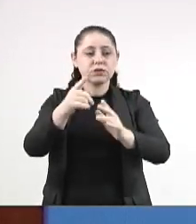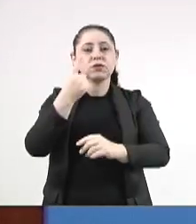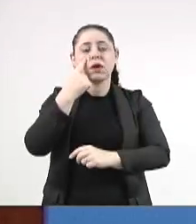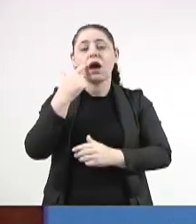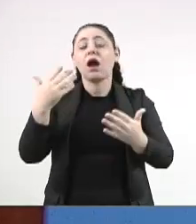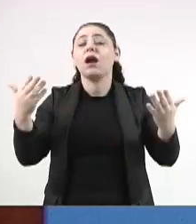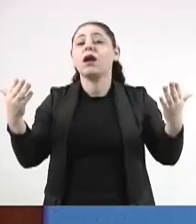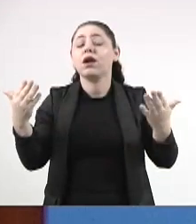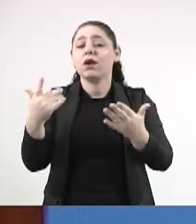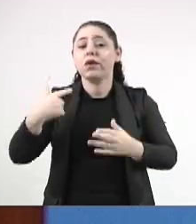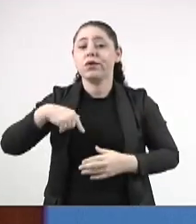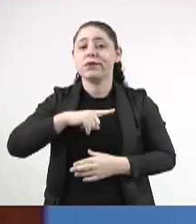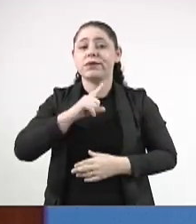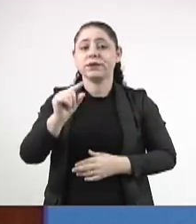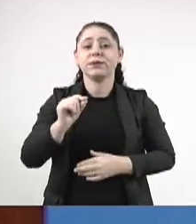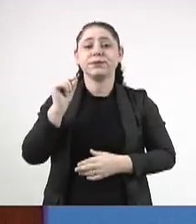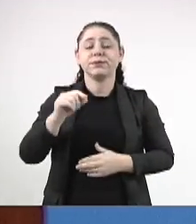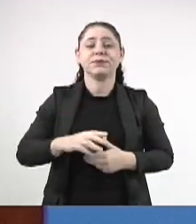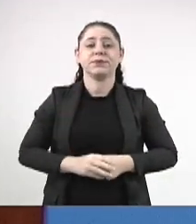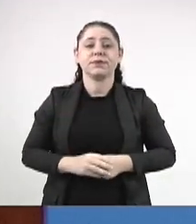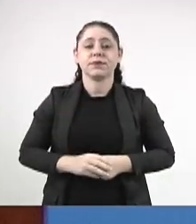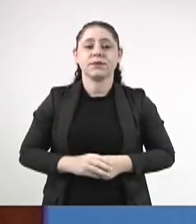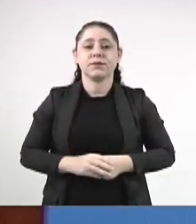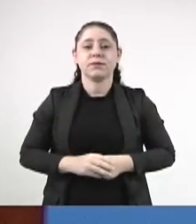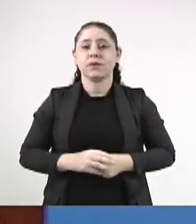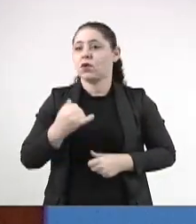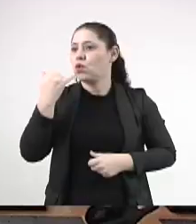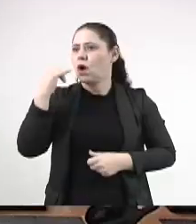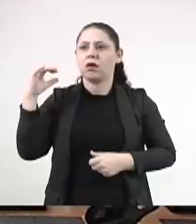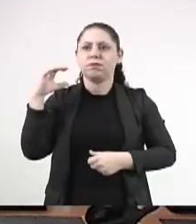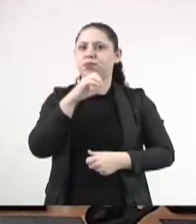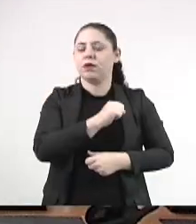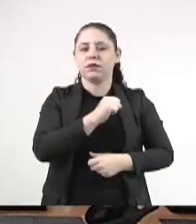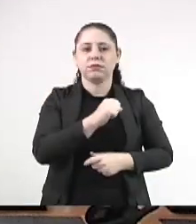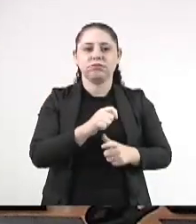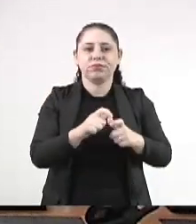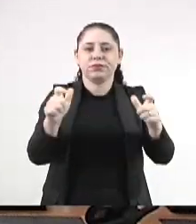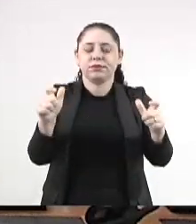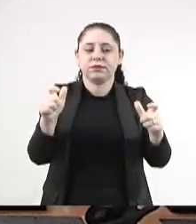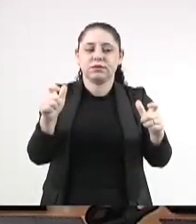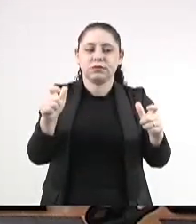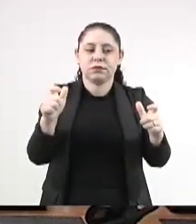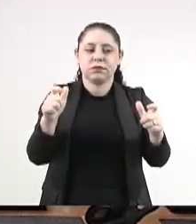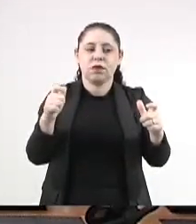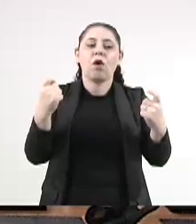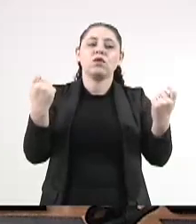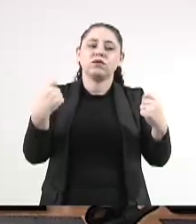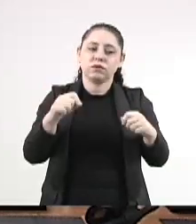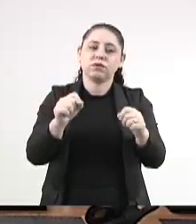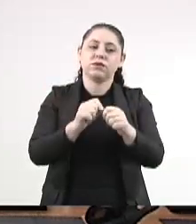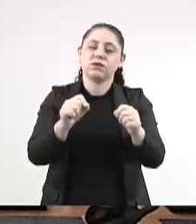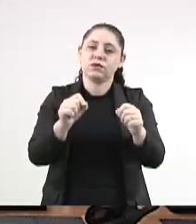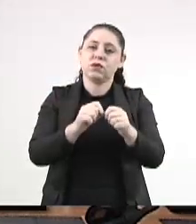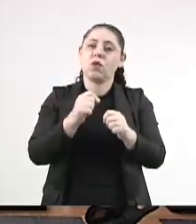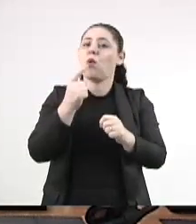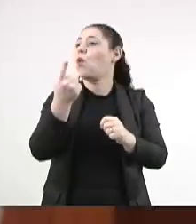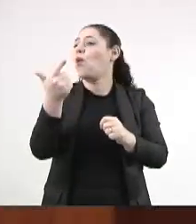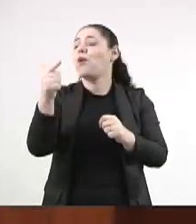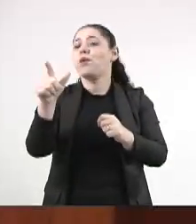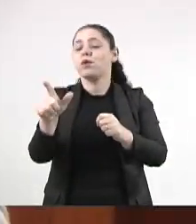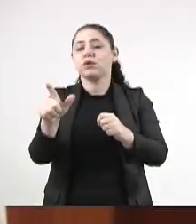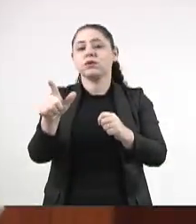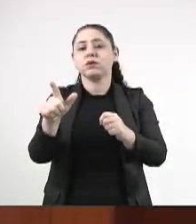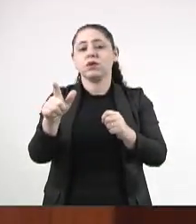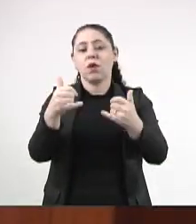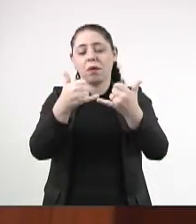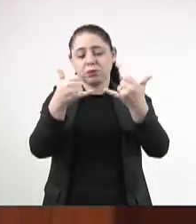agora a nossa velocidade vai aumentar e nós vamos fazer outro tipo, colocar